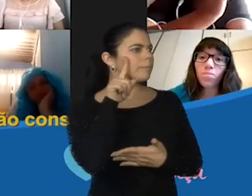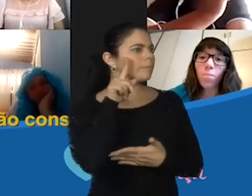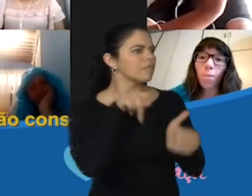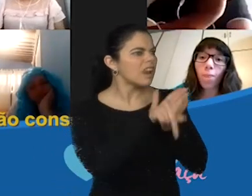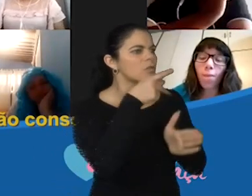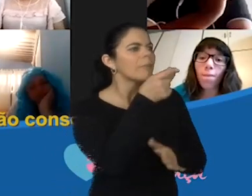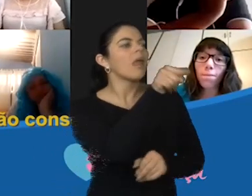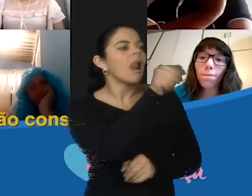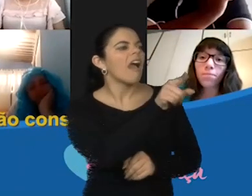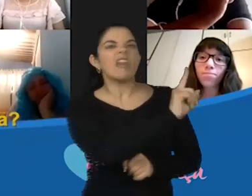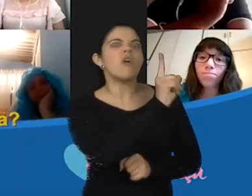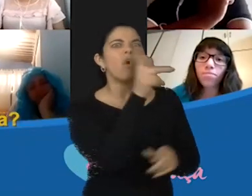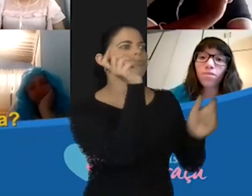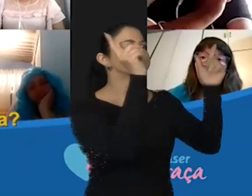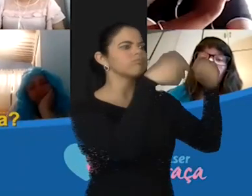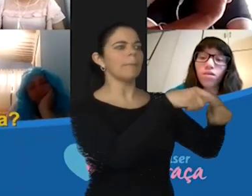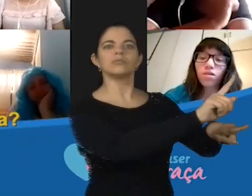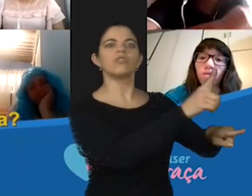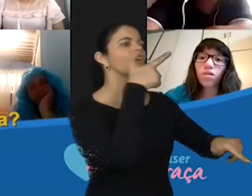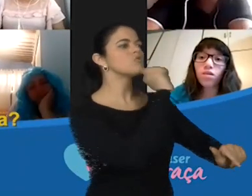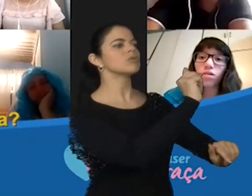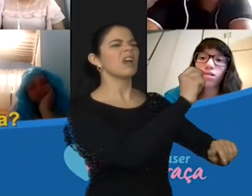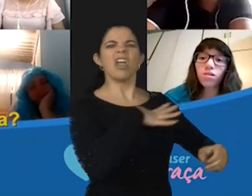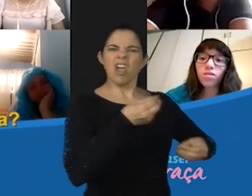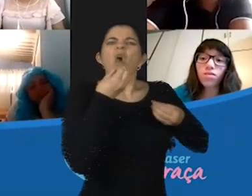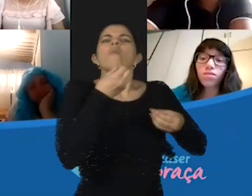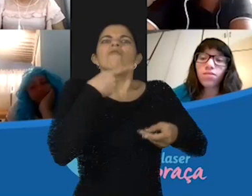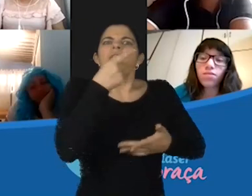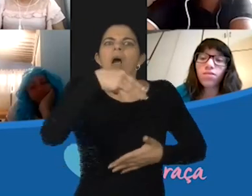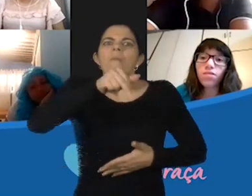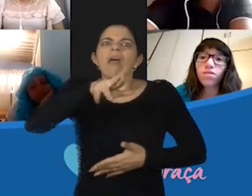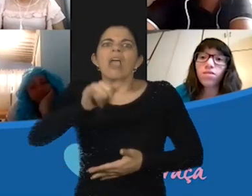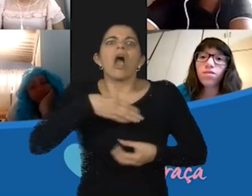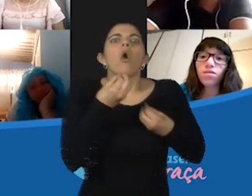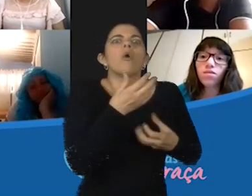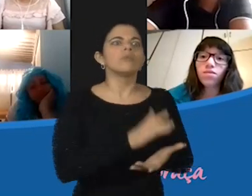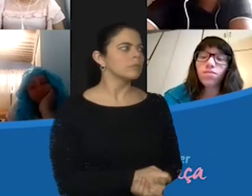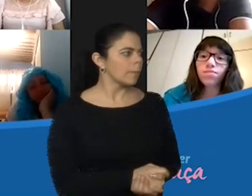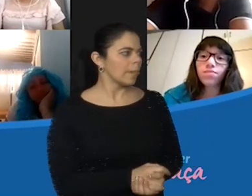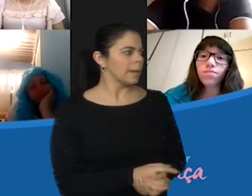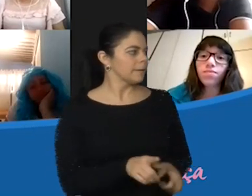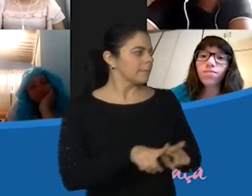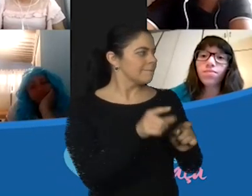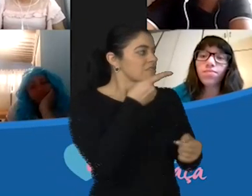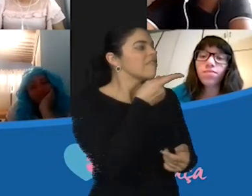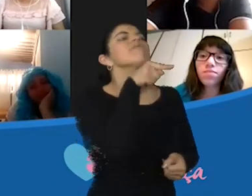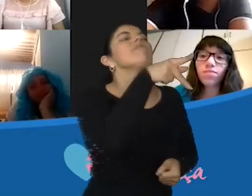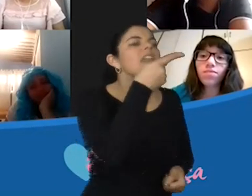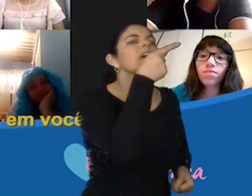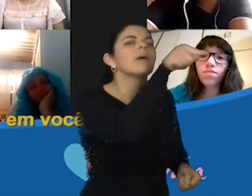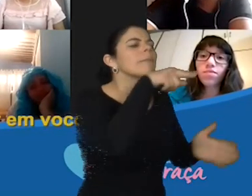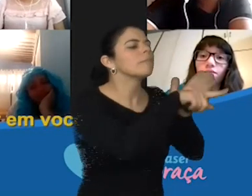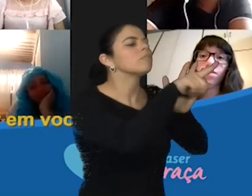ela não conseguiria. O que a gente podia falar para a Maria? Eu tenho um cheiro para ela. Vamos falar aí, Marina.